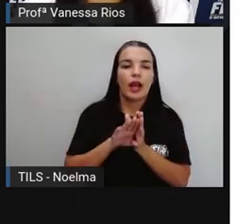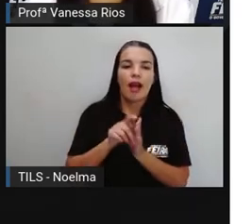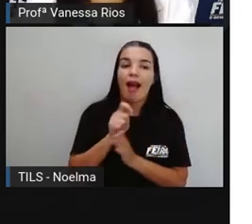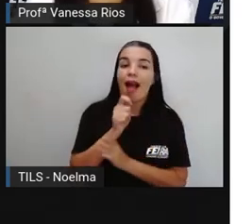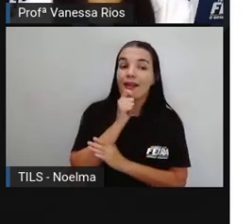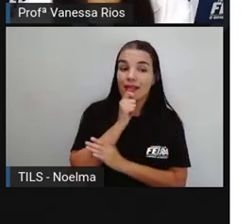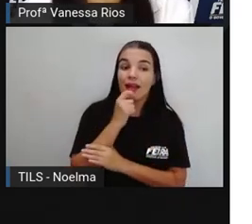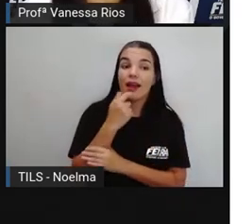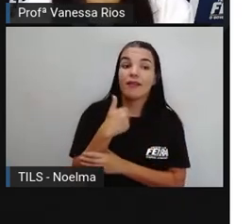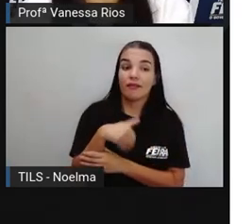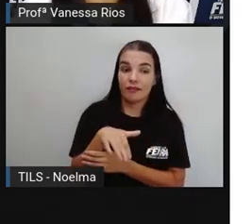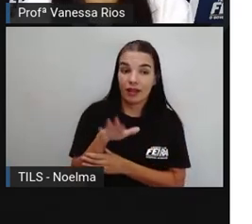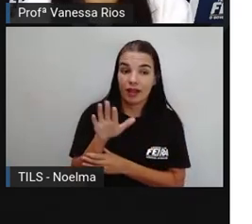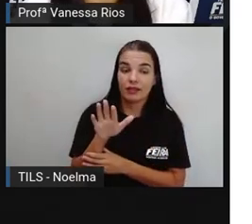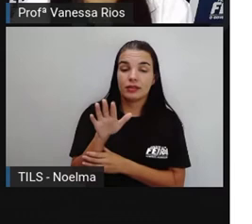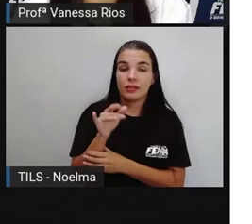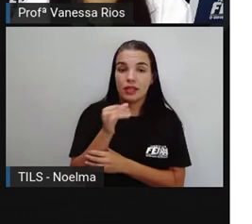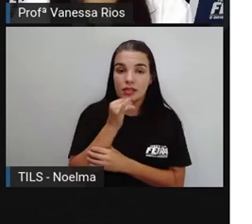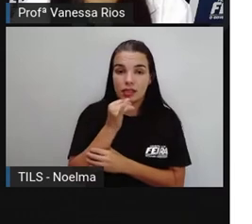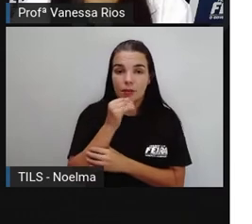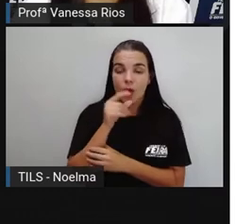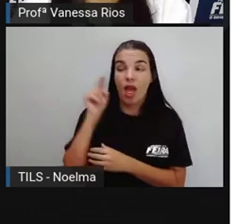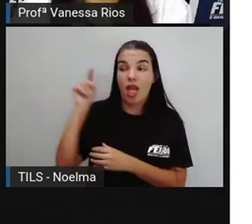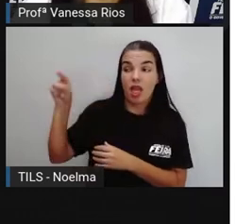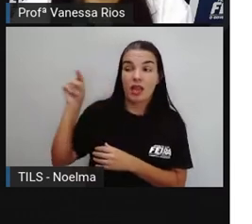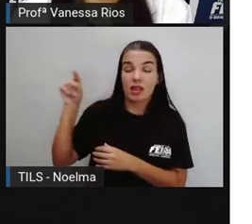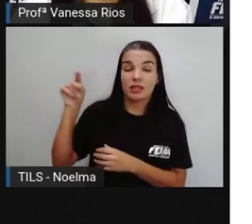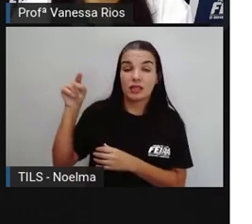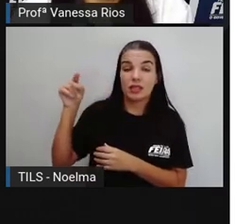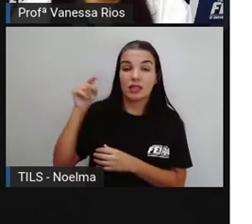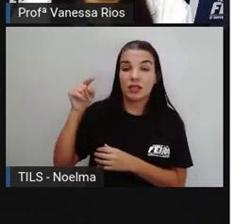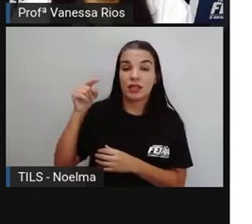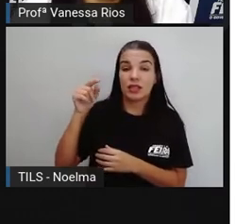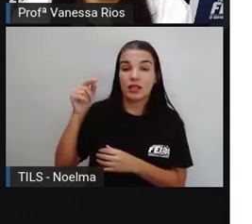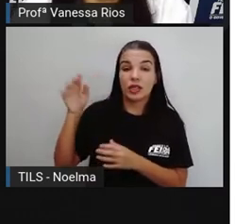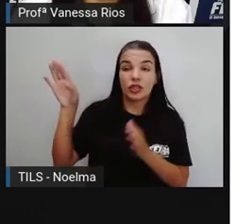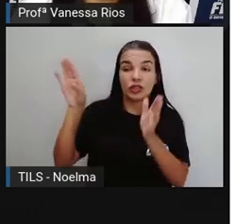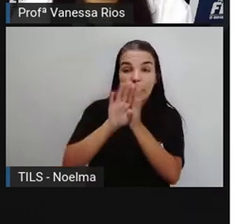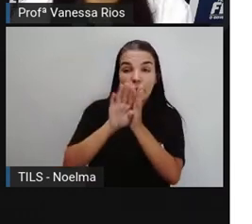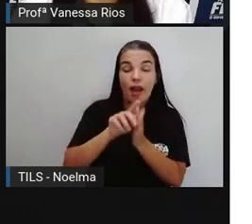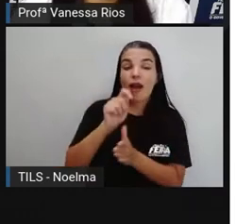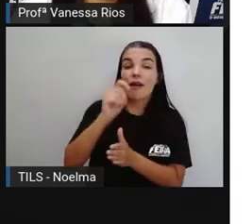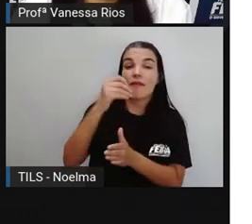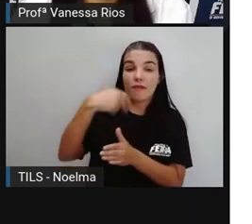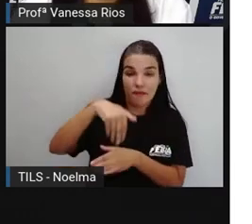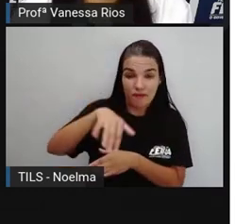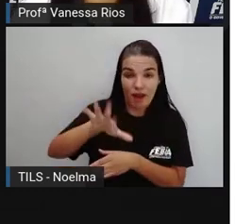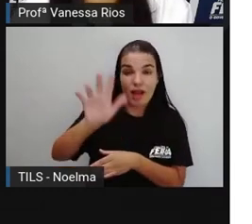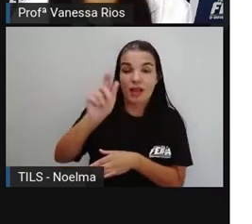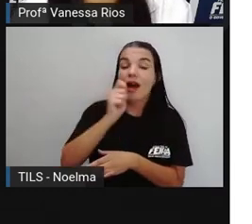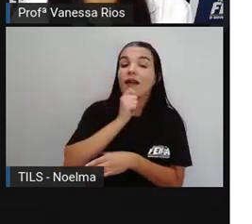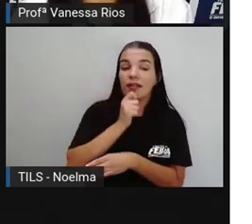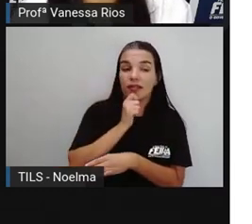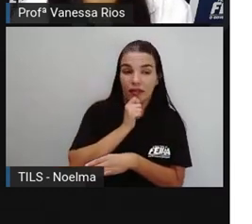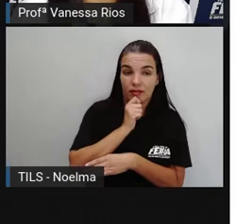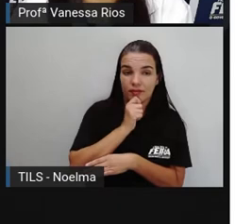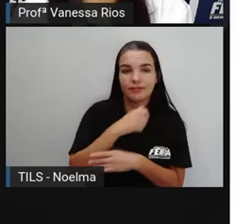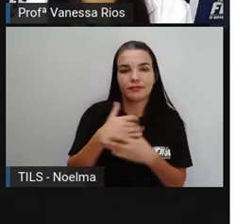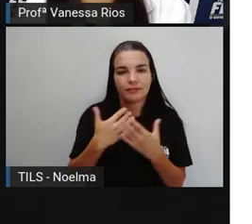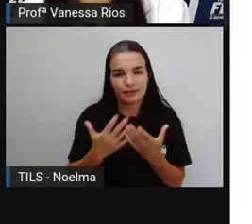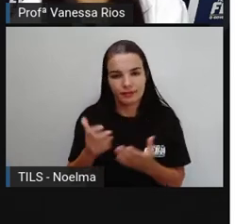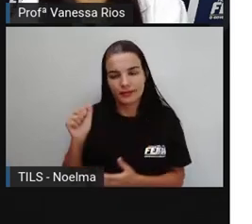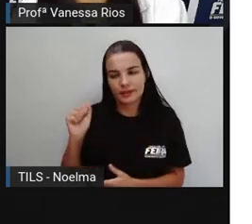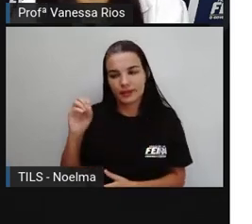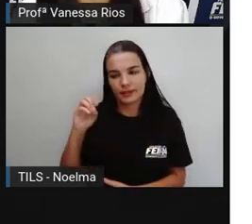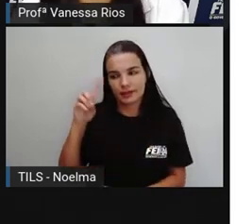E a gente percebe também. Se conserva, né? A parte principal da palavra, ó. O radical. E se acrescentou aí o